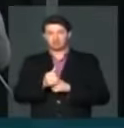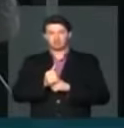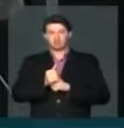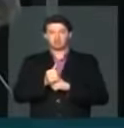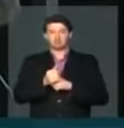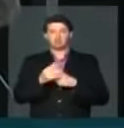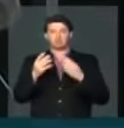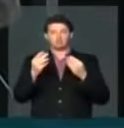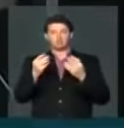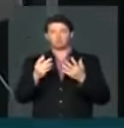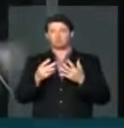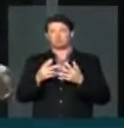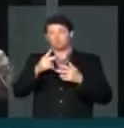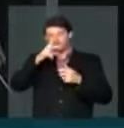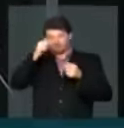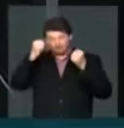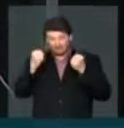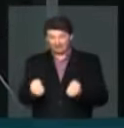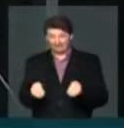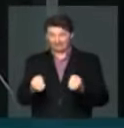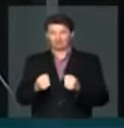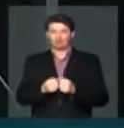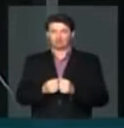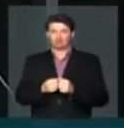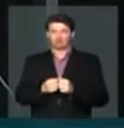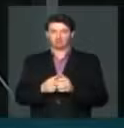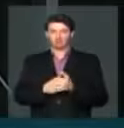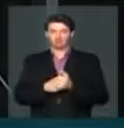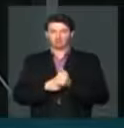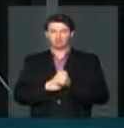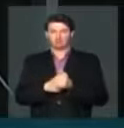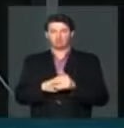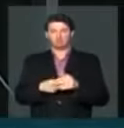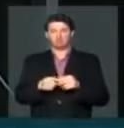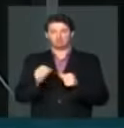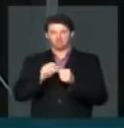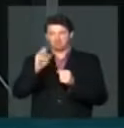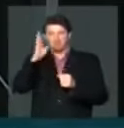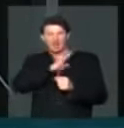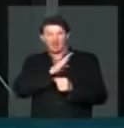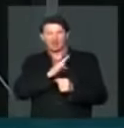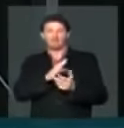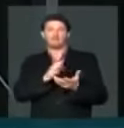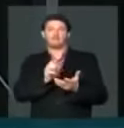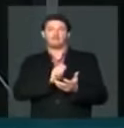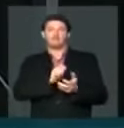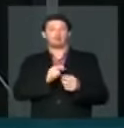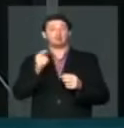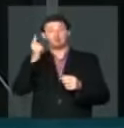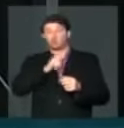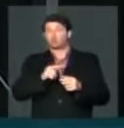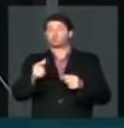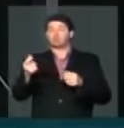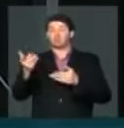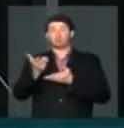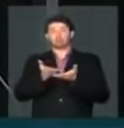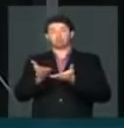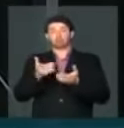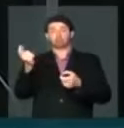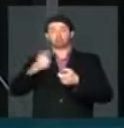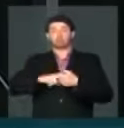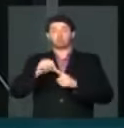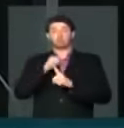de intensidade em termos, digamos, da perversidade, conseguem se ressocializar.